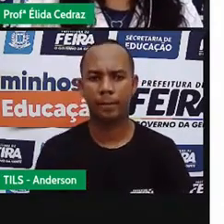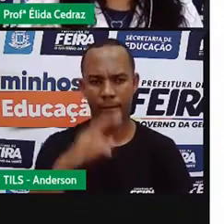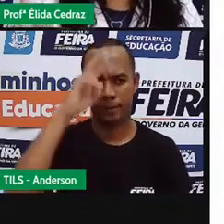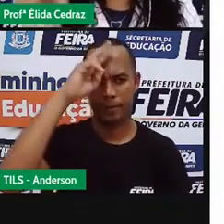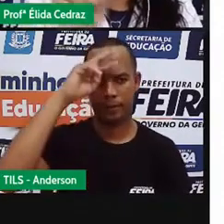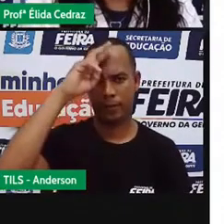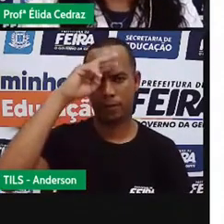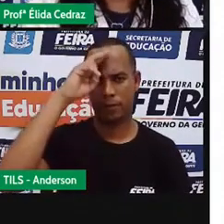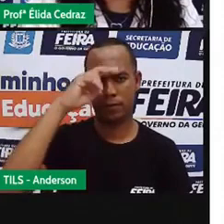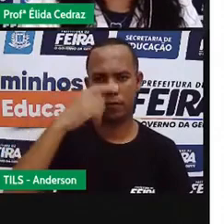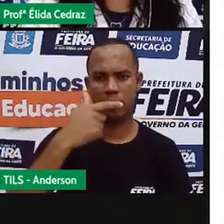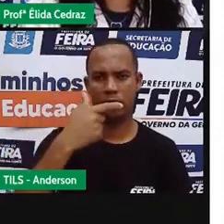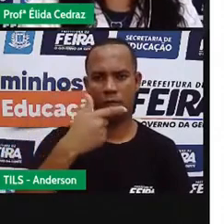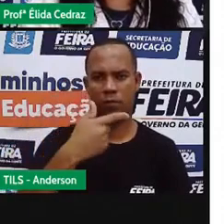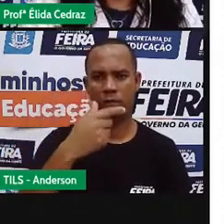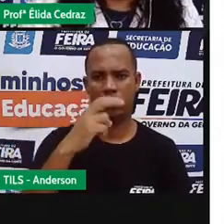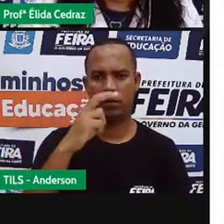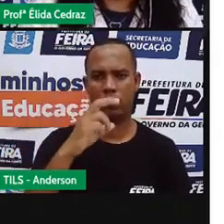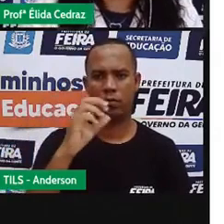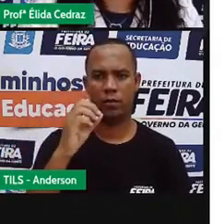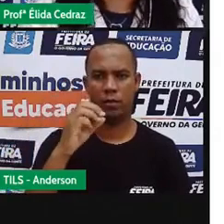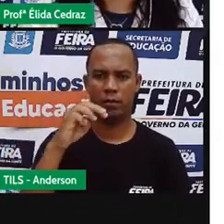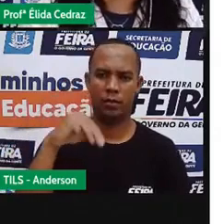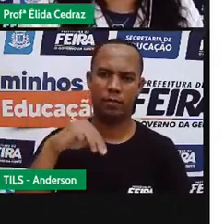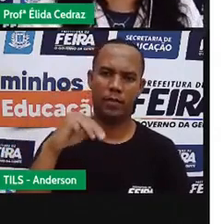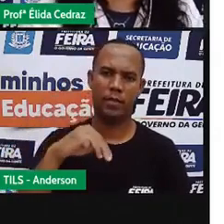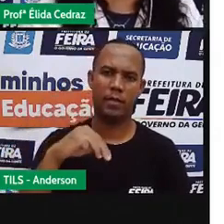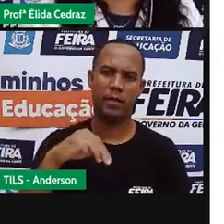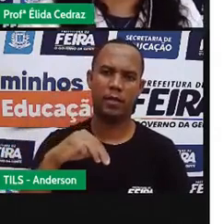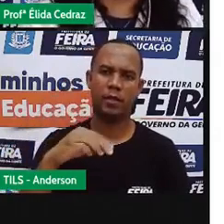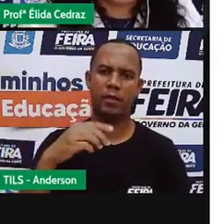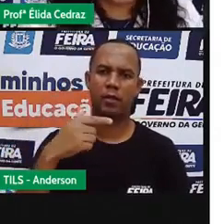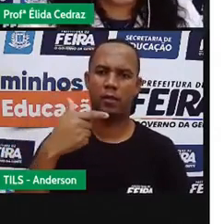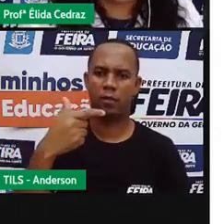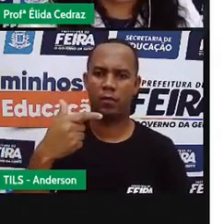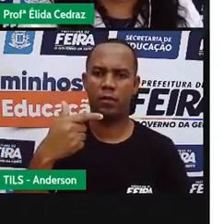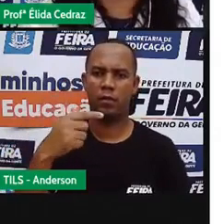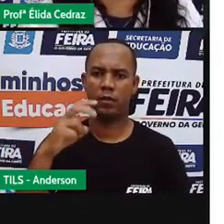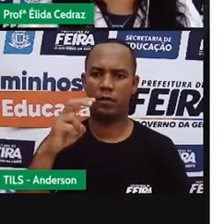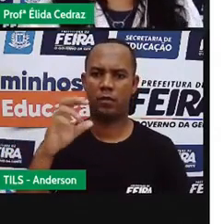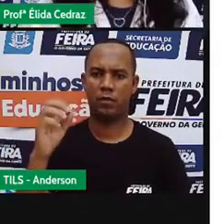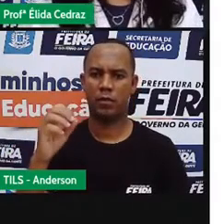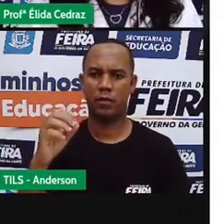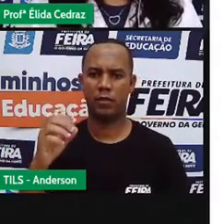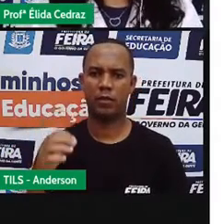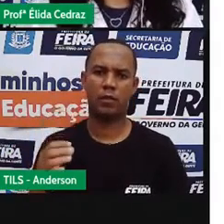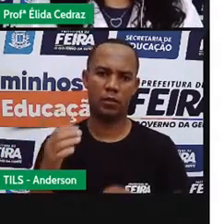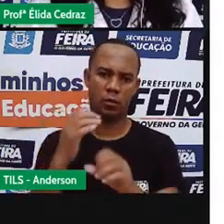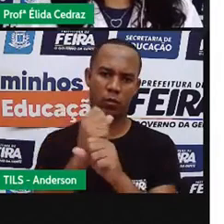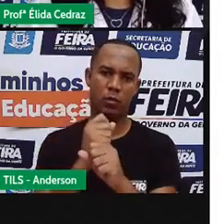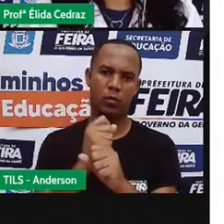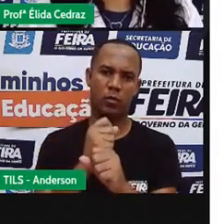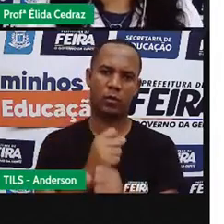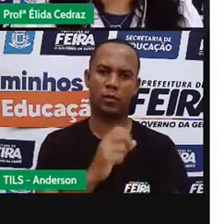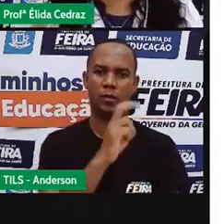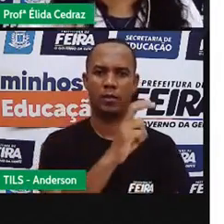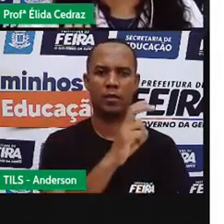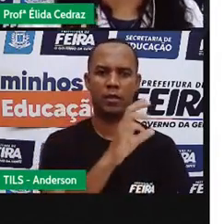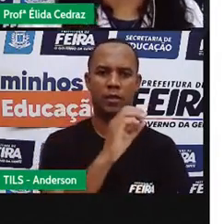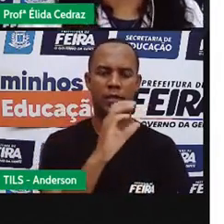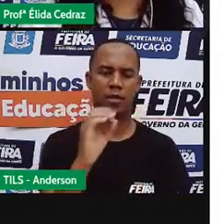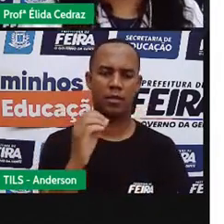ml mais 250 ml é igual a 500 ml? Pois é.